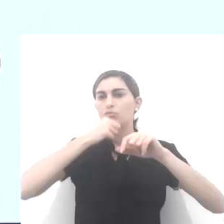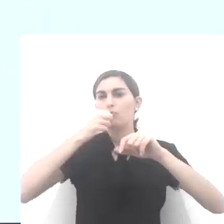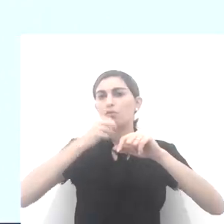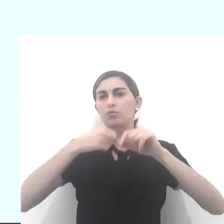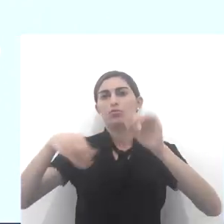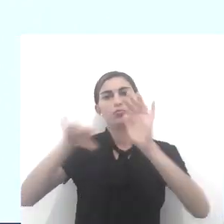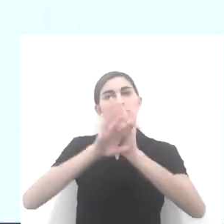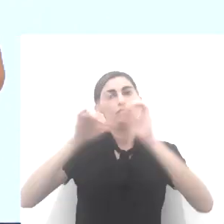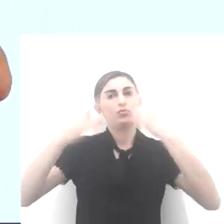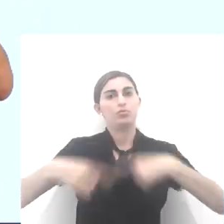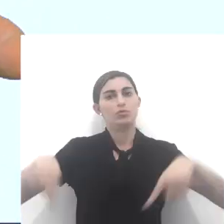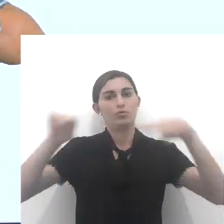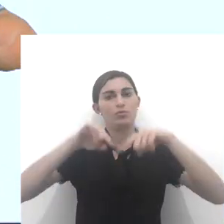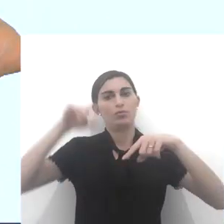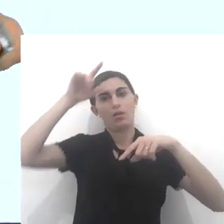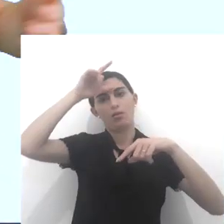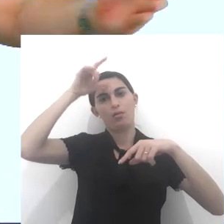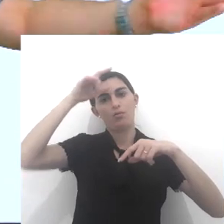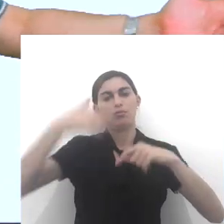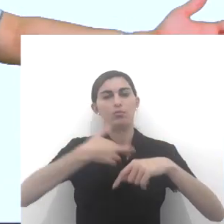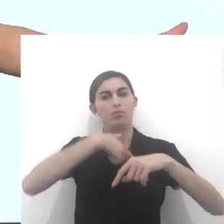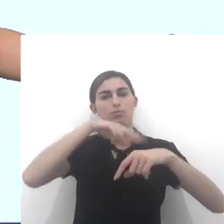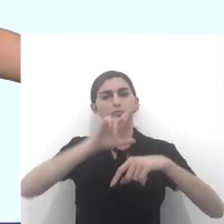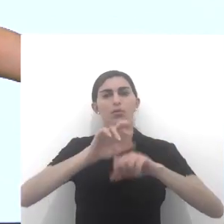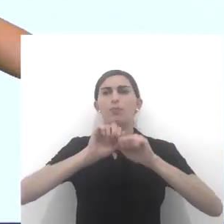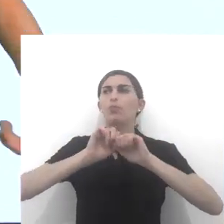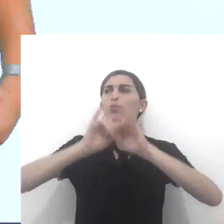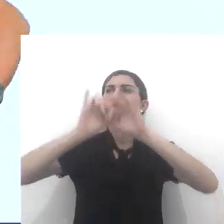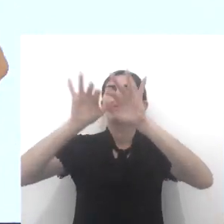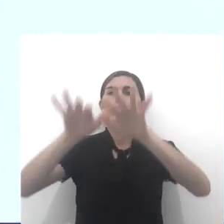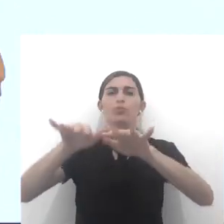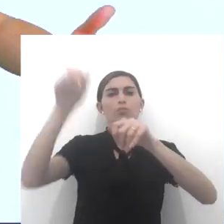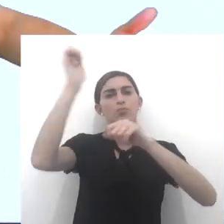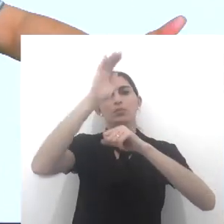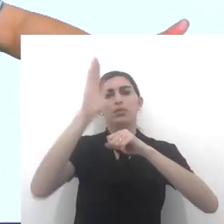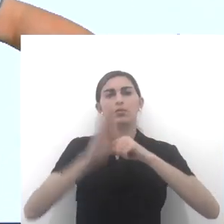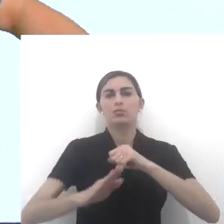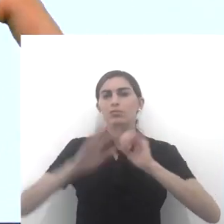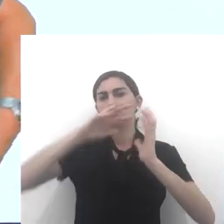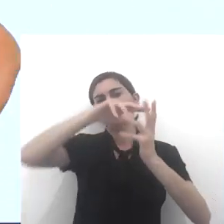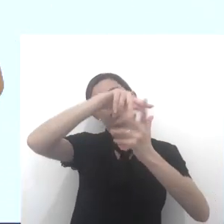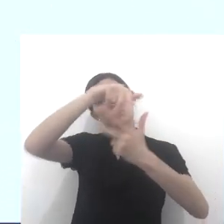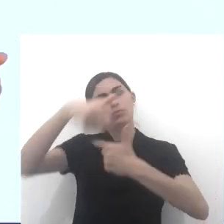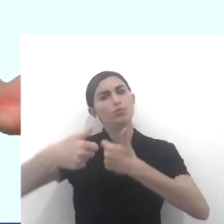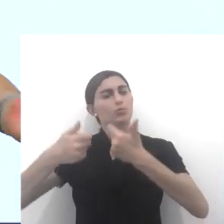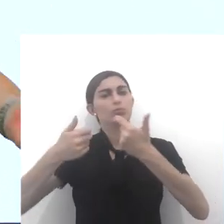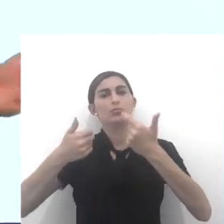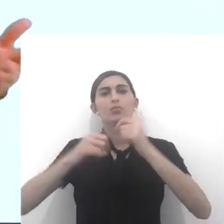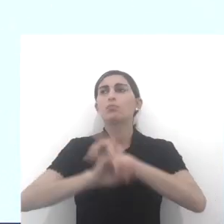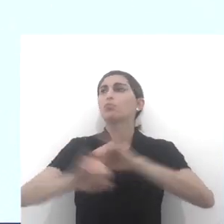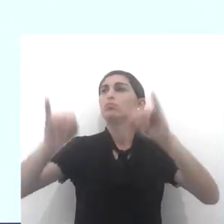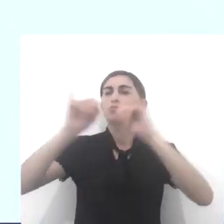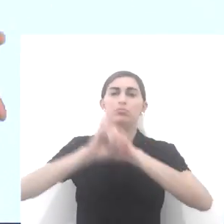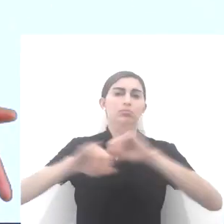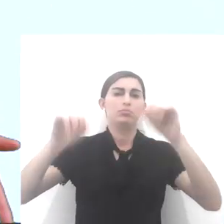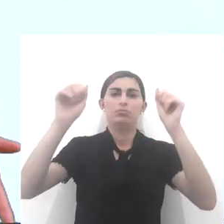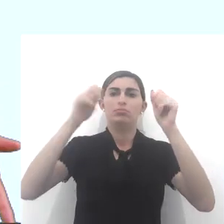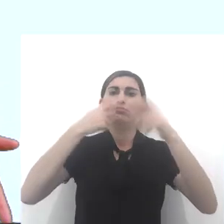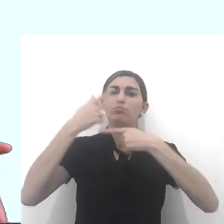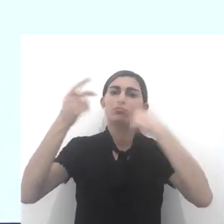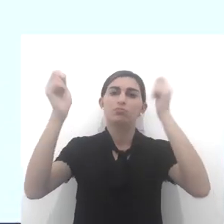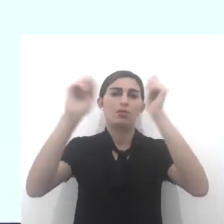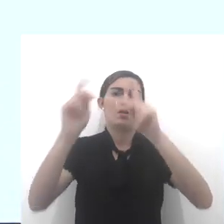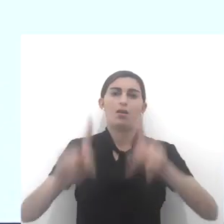jornais, que chegam a nós, quantos líderes religiosos estão espalhados pelo Brasil, pelo mundo e pregam a